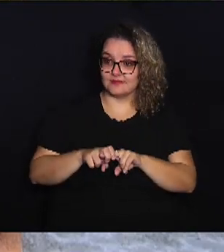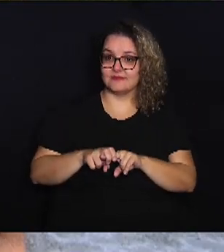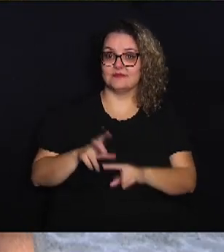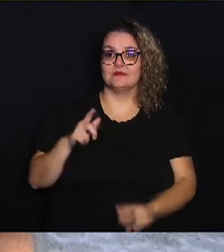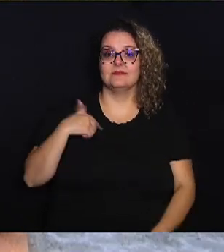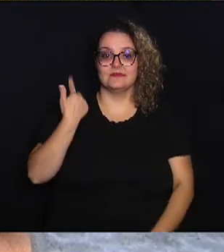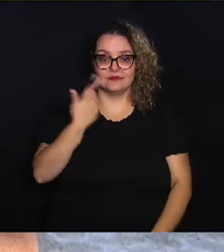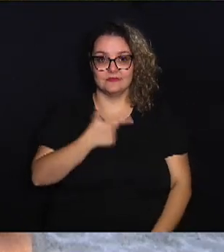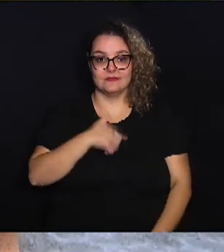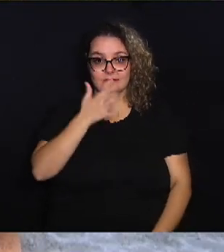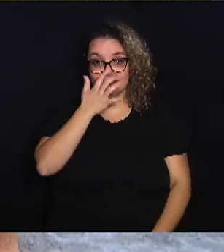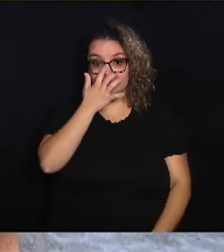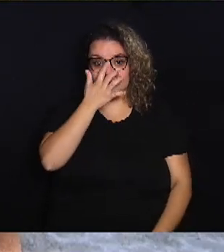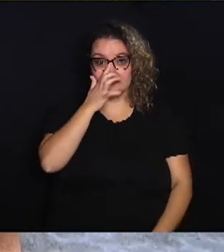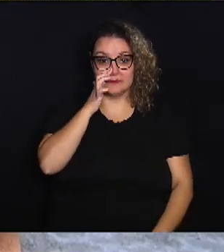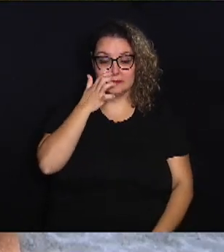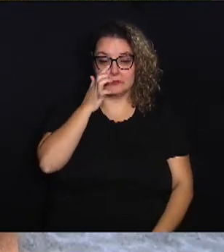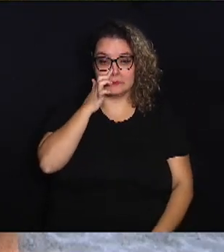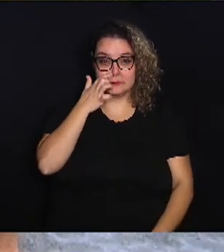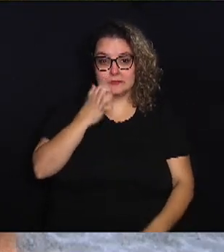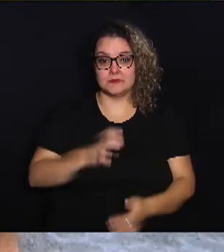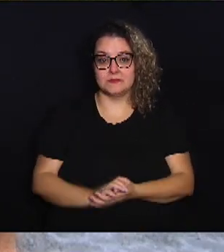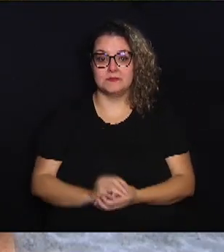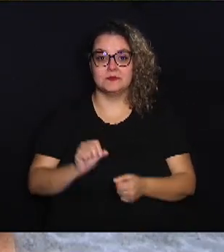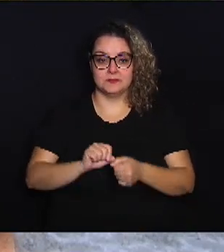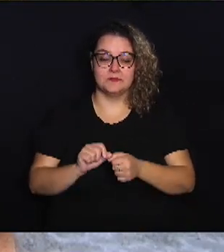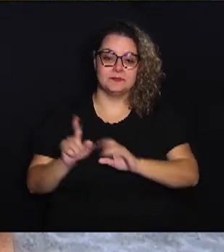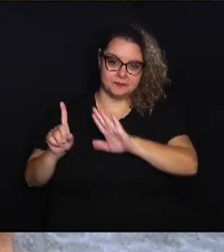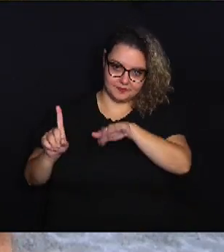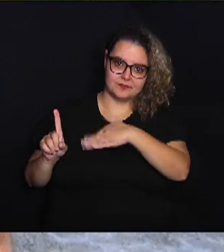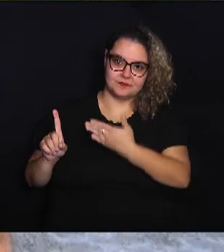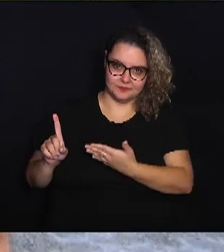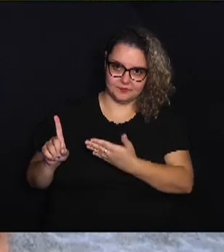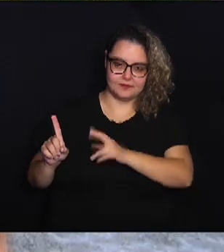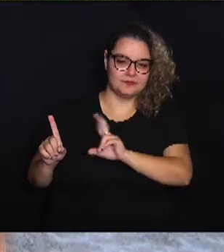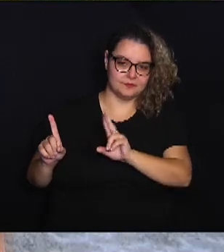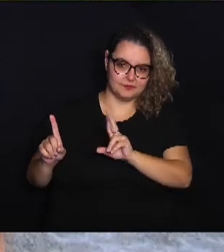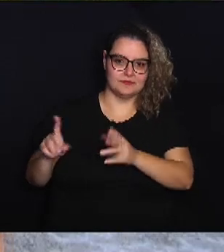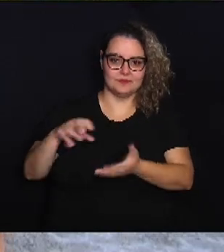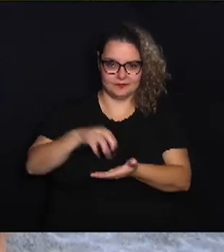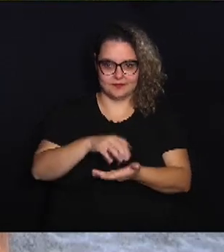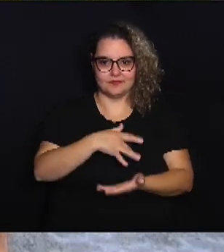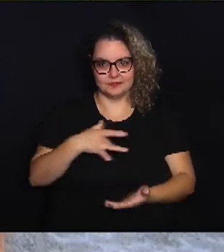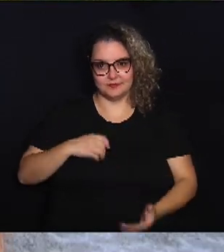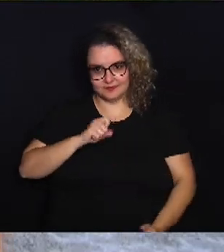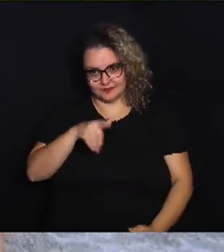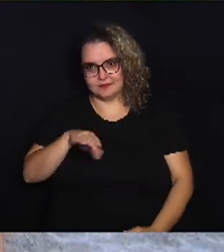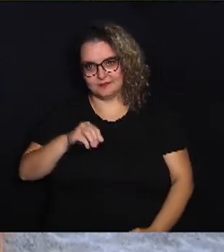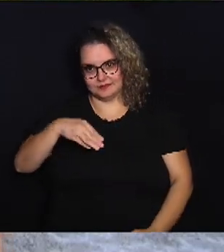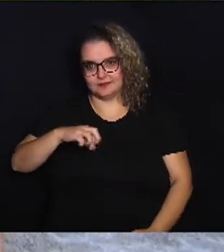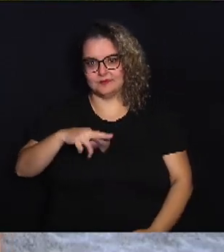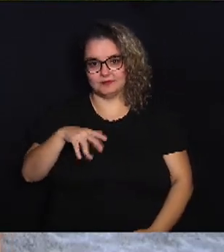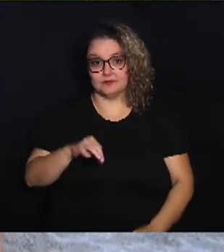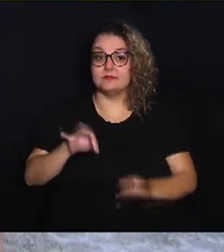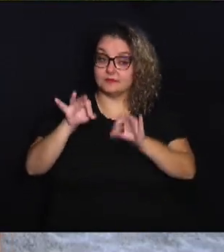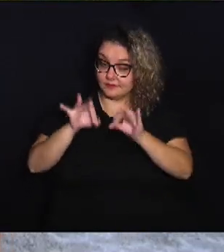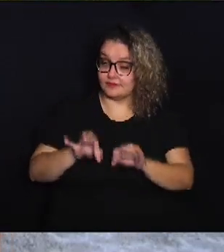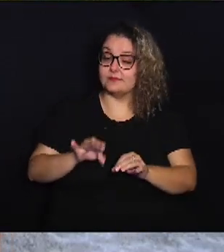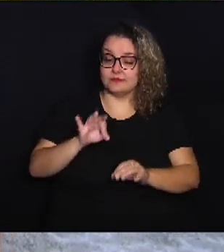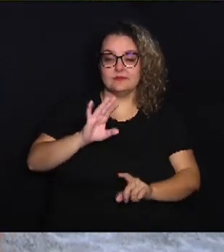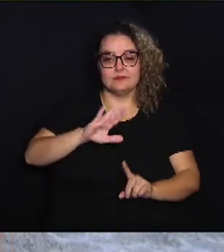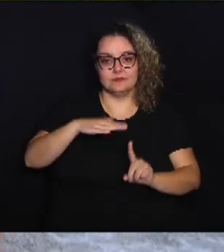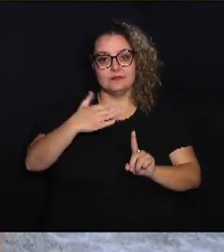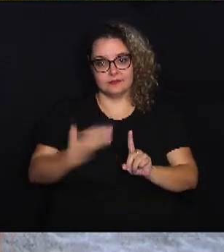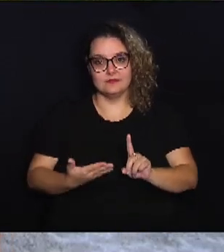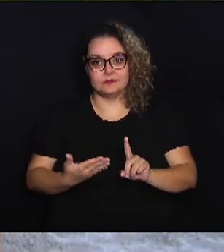fizemos essa homenagem a ela, dando o nome aqui ao Centro de Saúde do São Marcos, que é uma justa homenagem a uma pessoa que